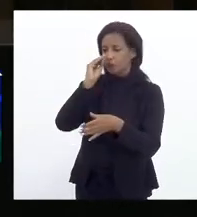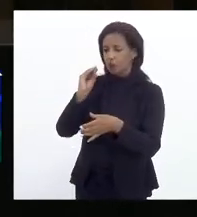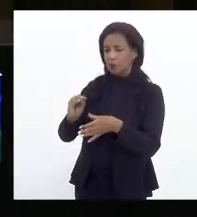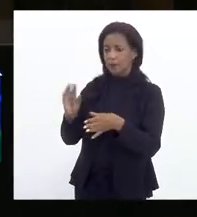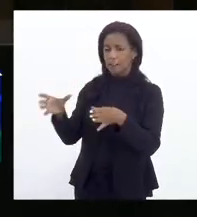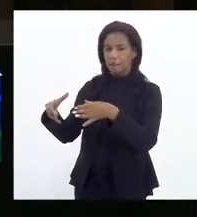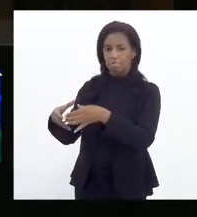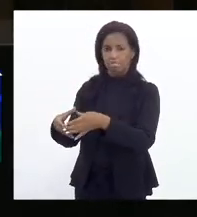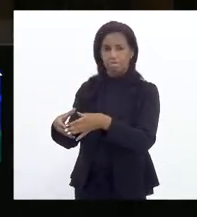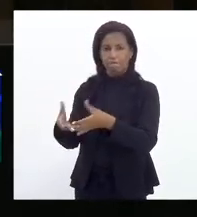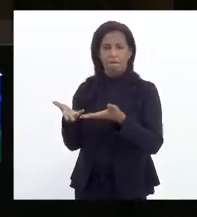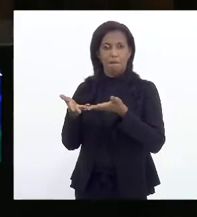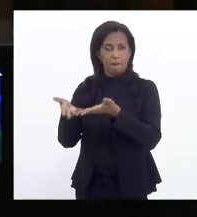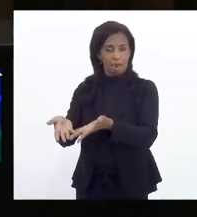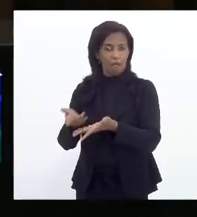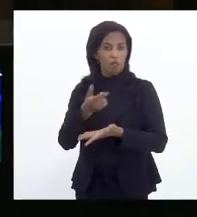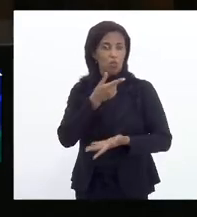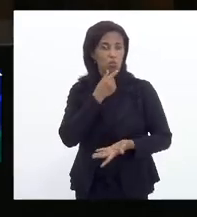Erwin